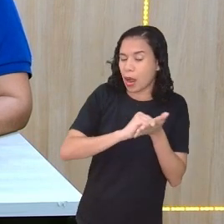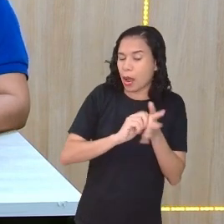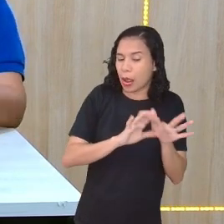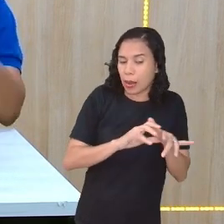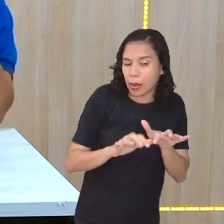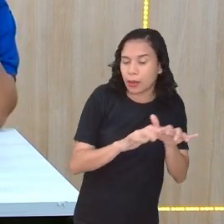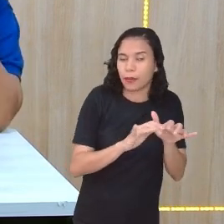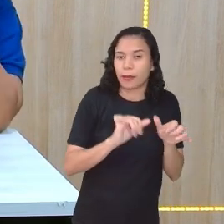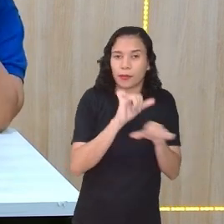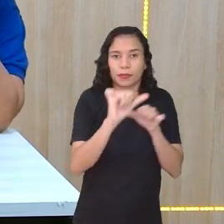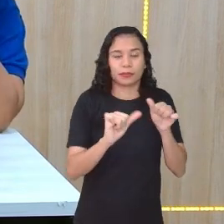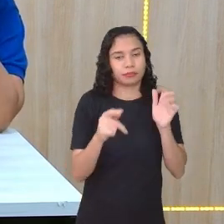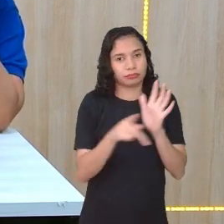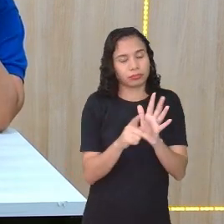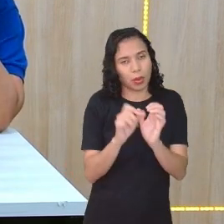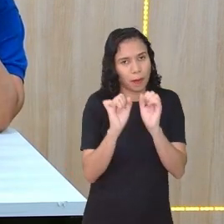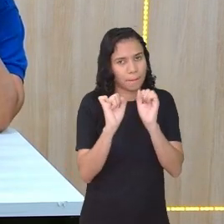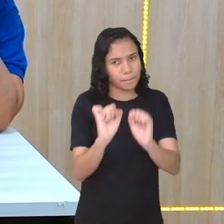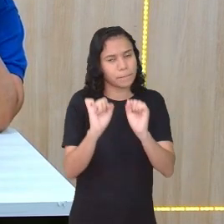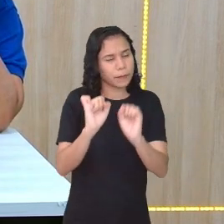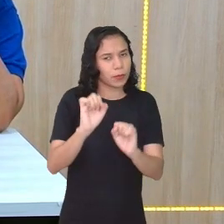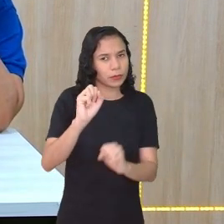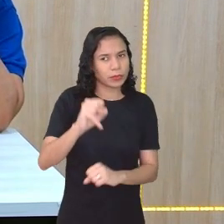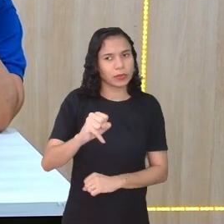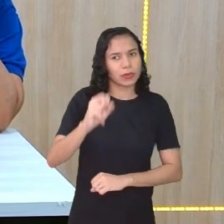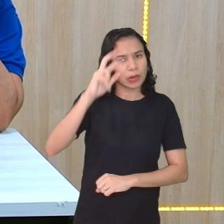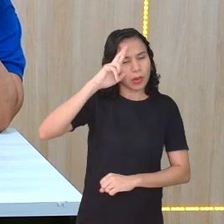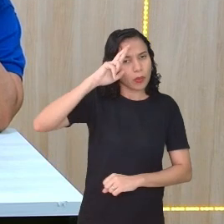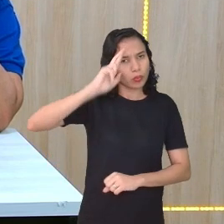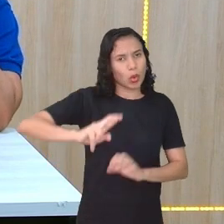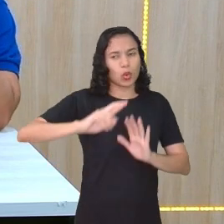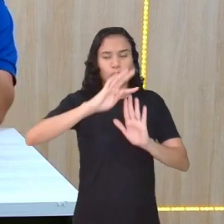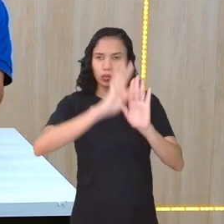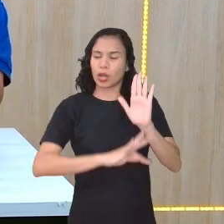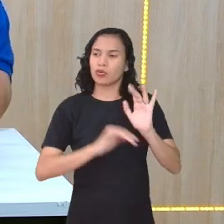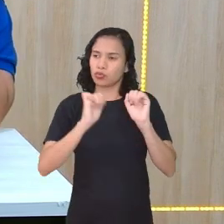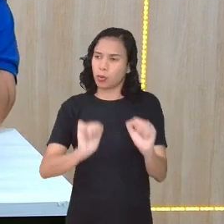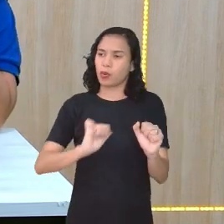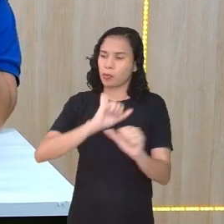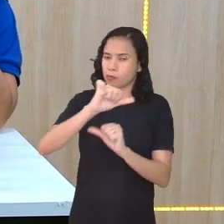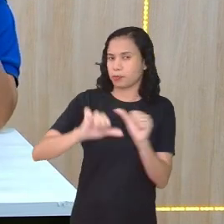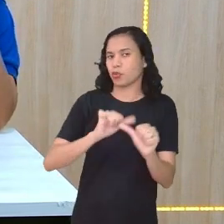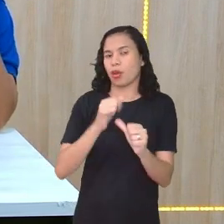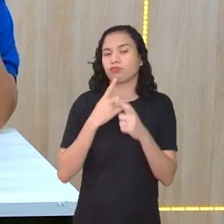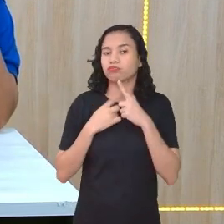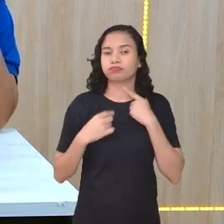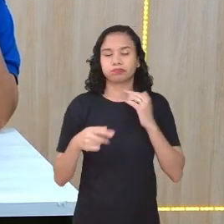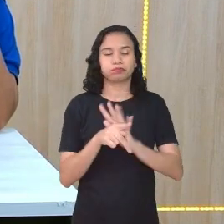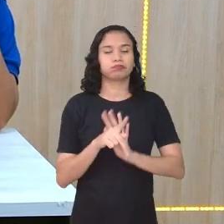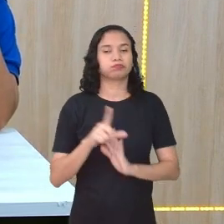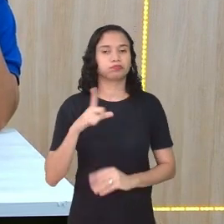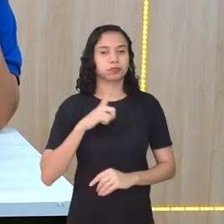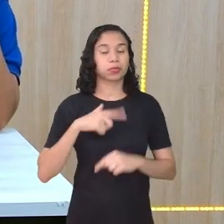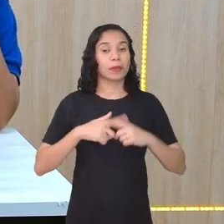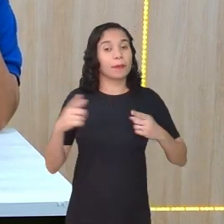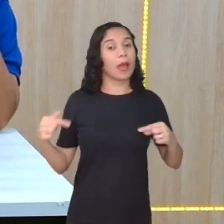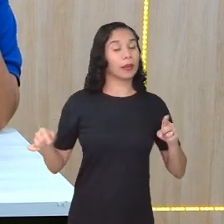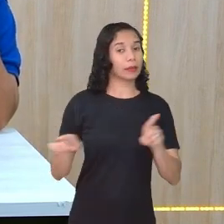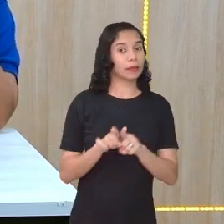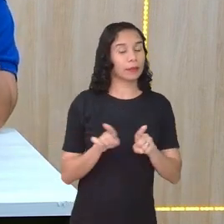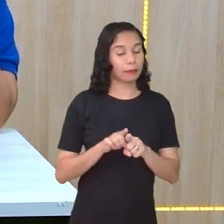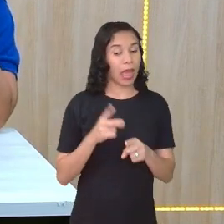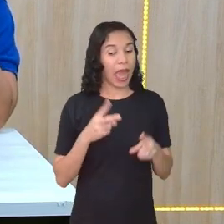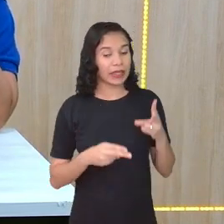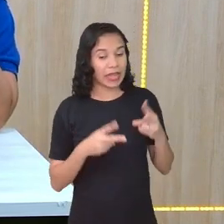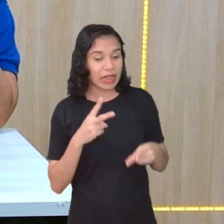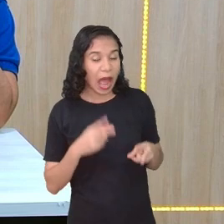alterar o que é legítimo, tá? Sim. O proprietário do texto pode fazer as alterações que ele quiser. Mas é também editável,